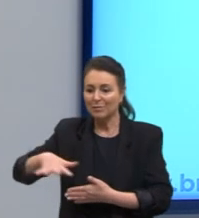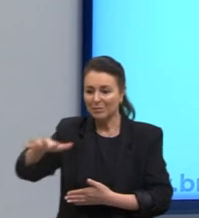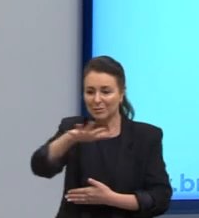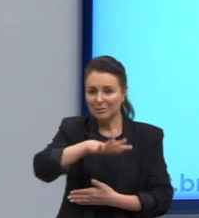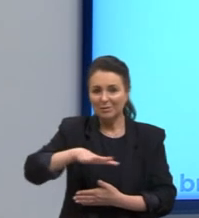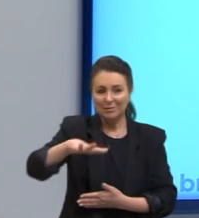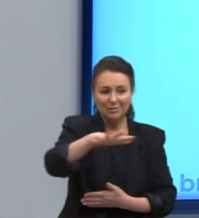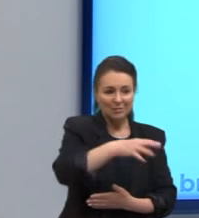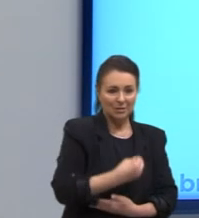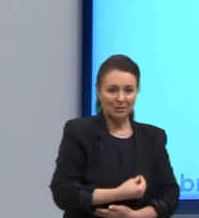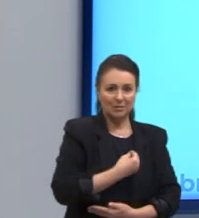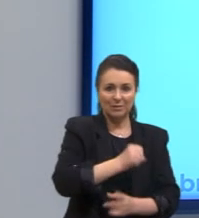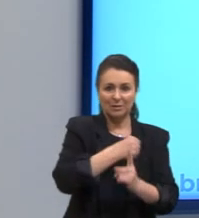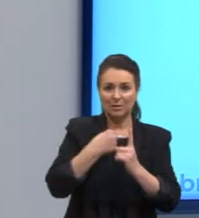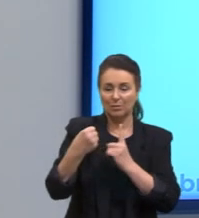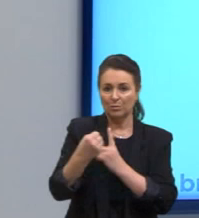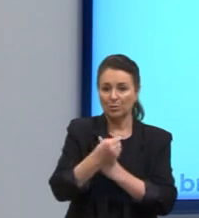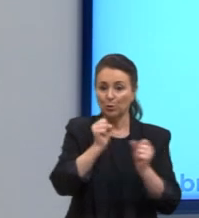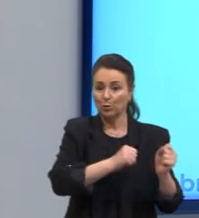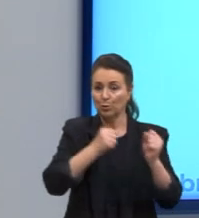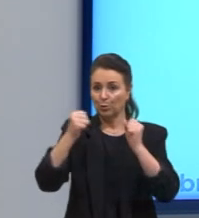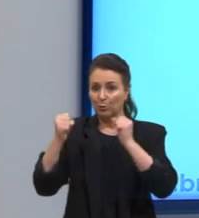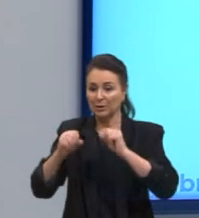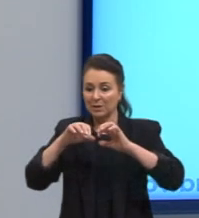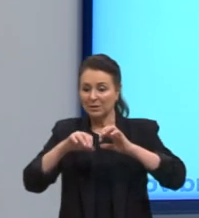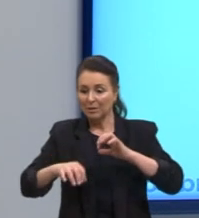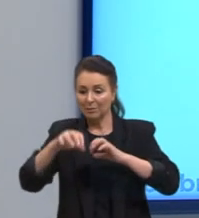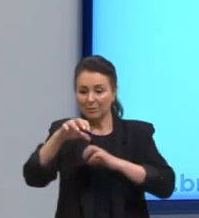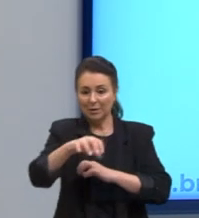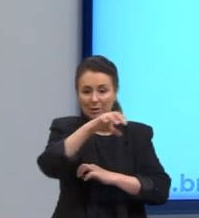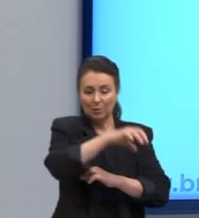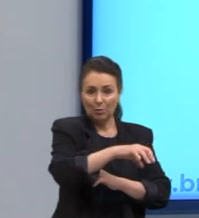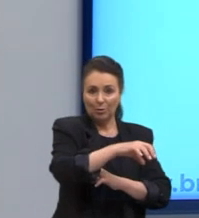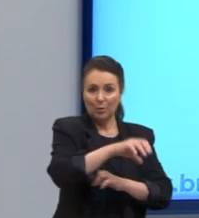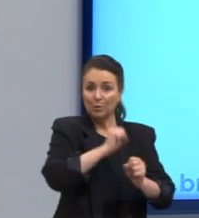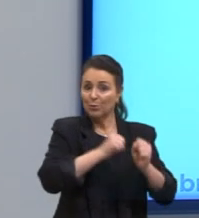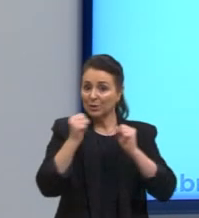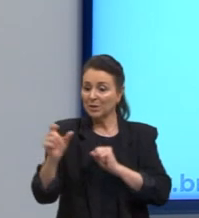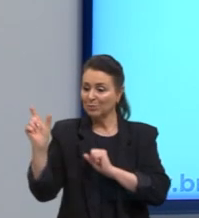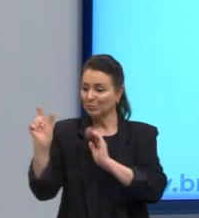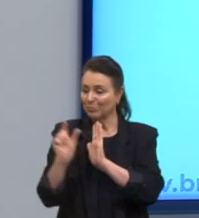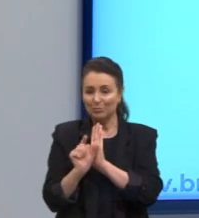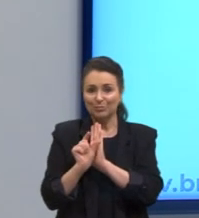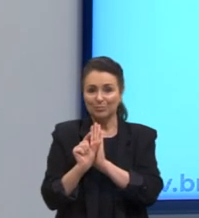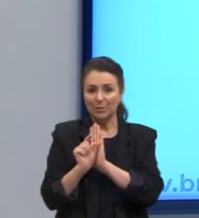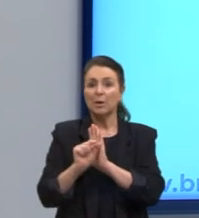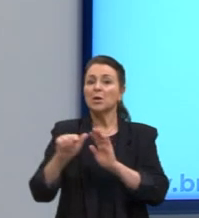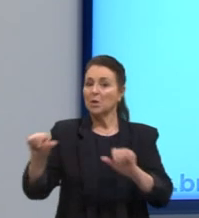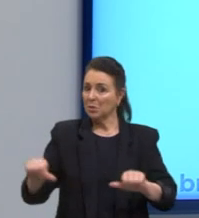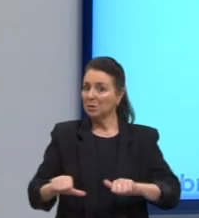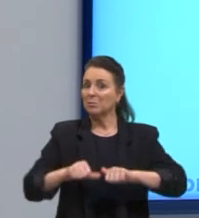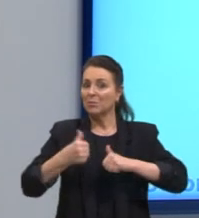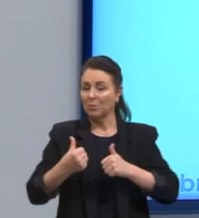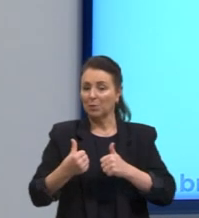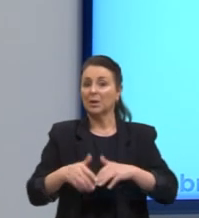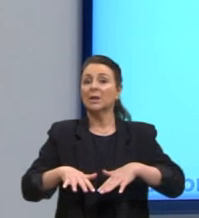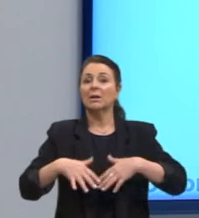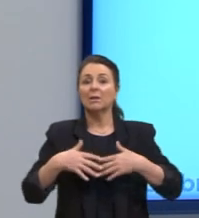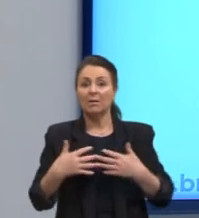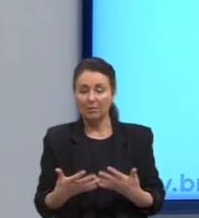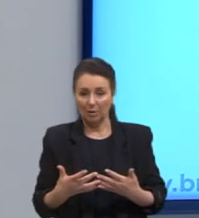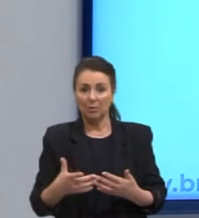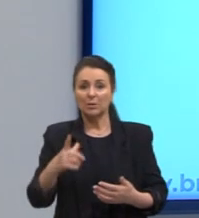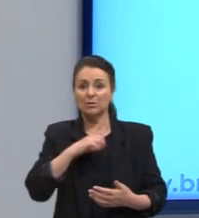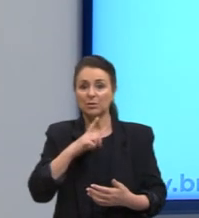social. E o poder fragmentou-se em micropoderes e tornou-se muito mais eficaz. Assim, em vez de se deter